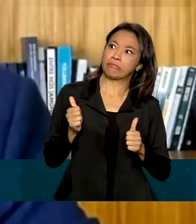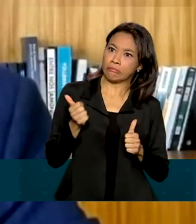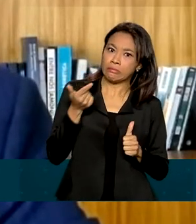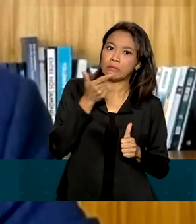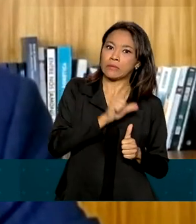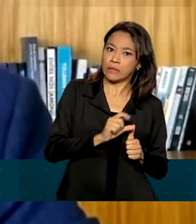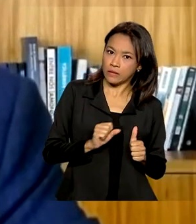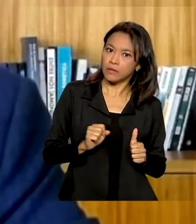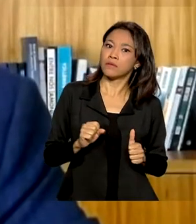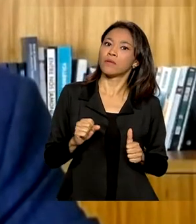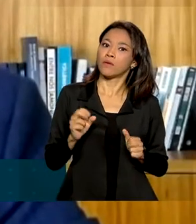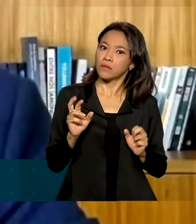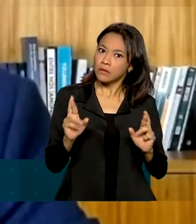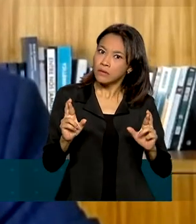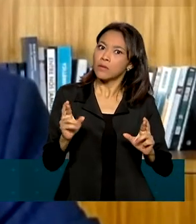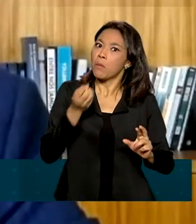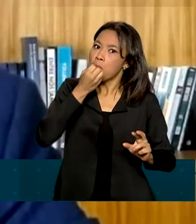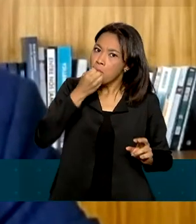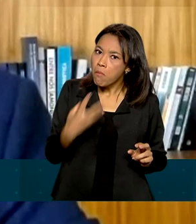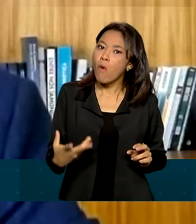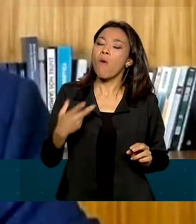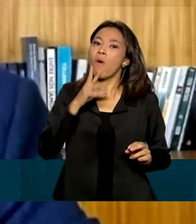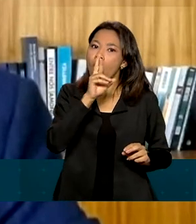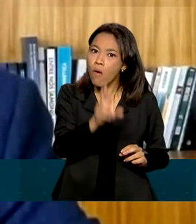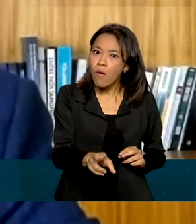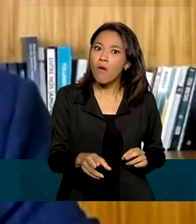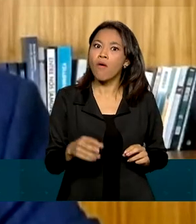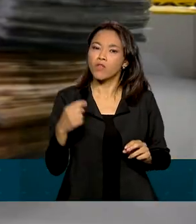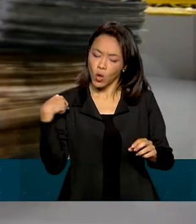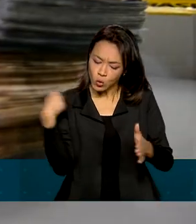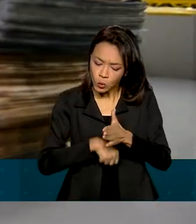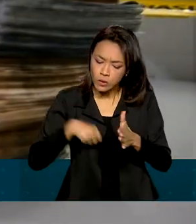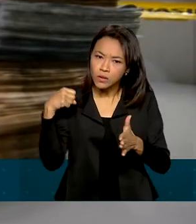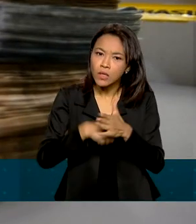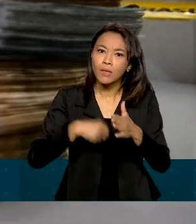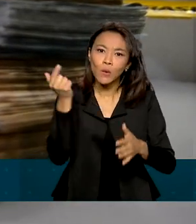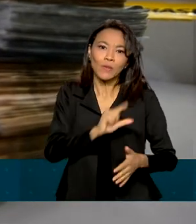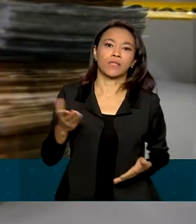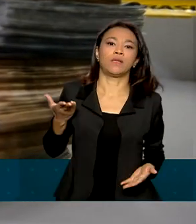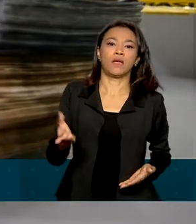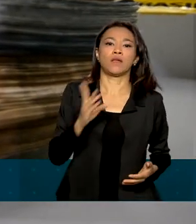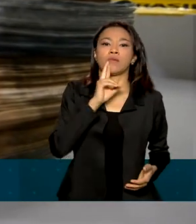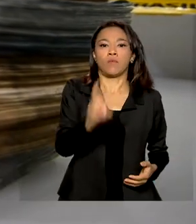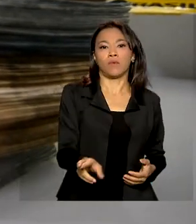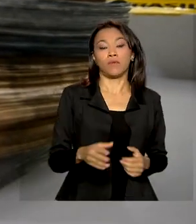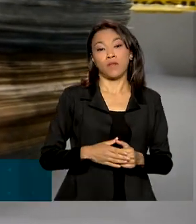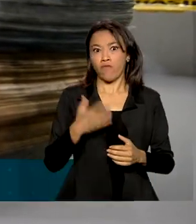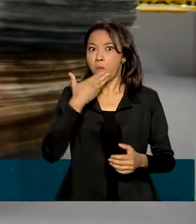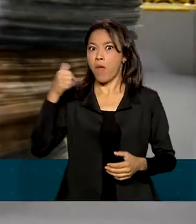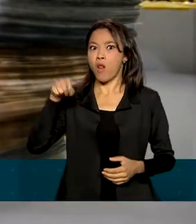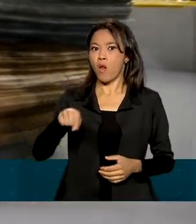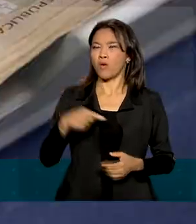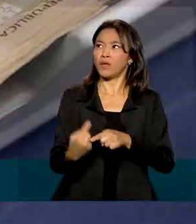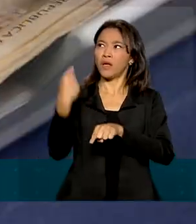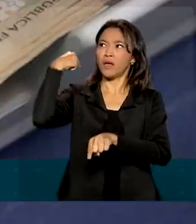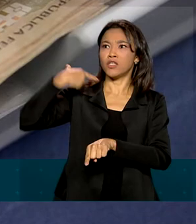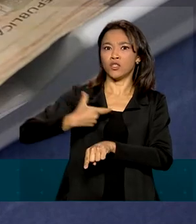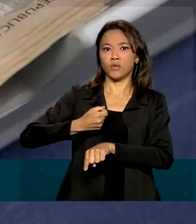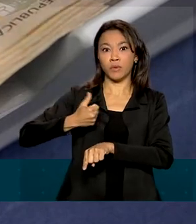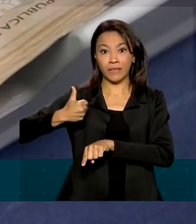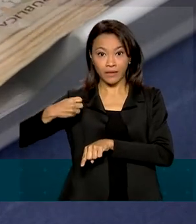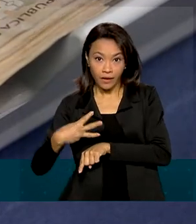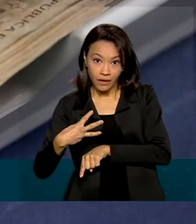esperávamos um bom resultado fiscal, lutamos muito por isso. Além de ser o melhor resultado desde 2013, o